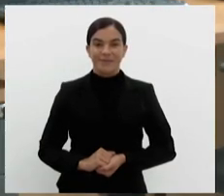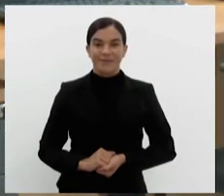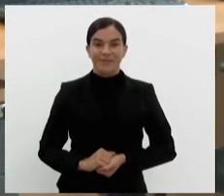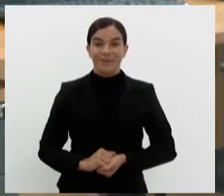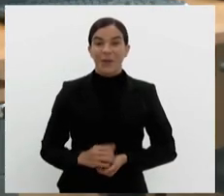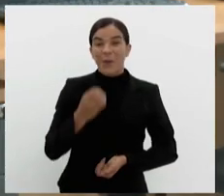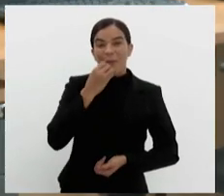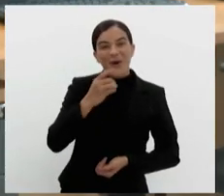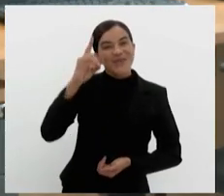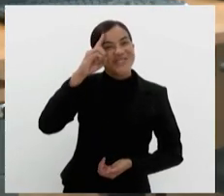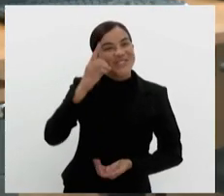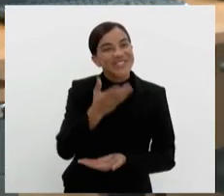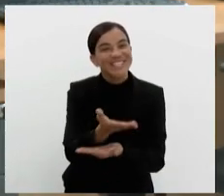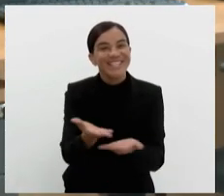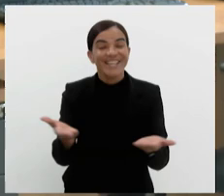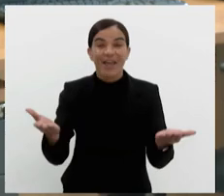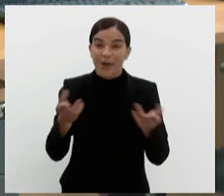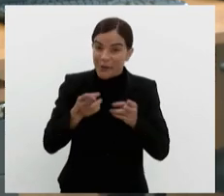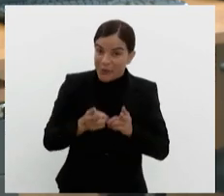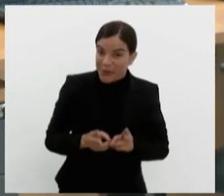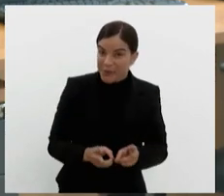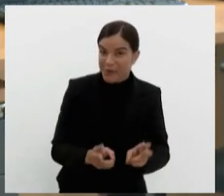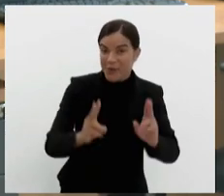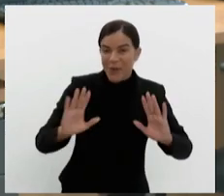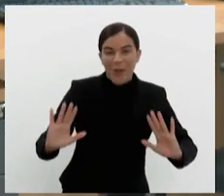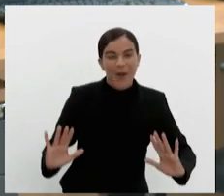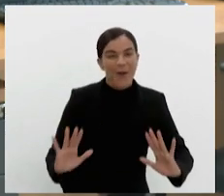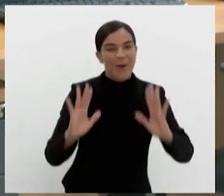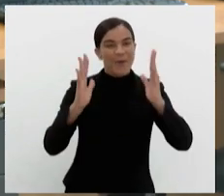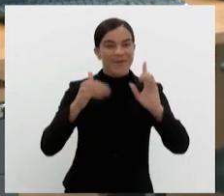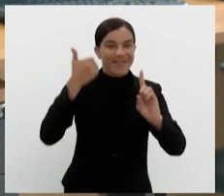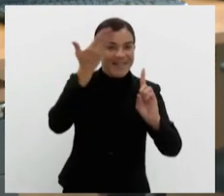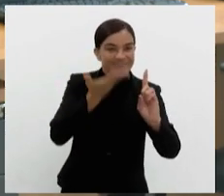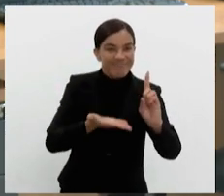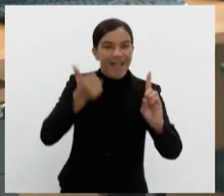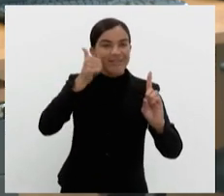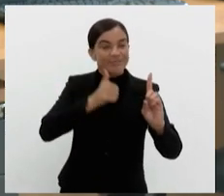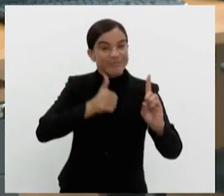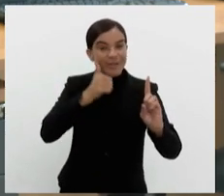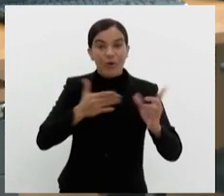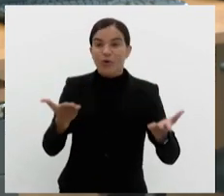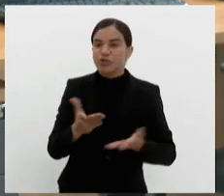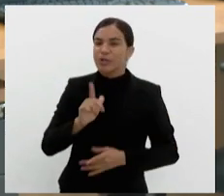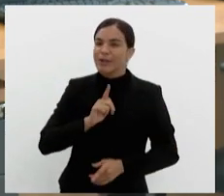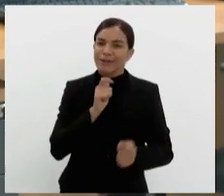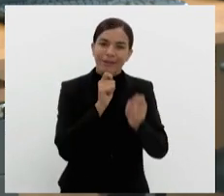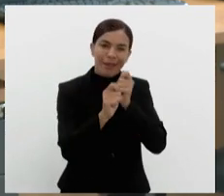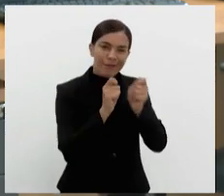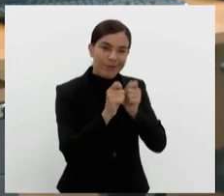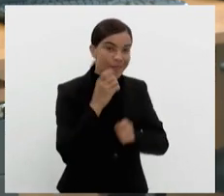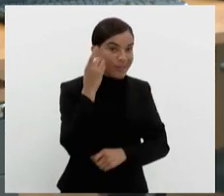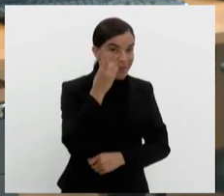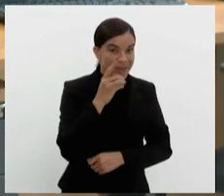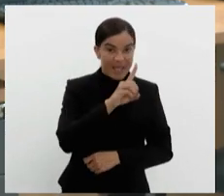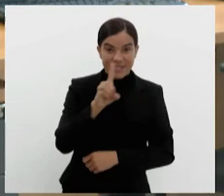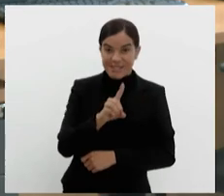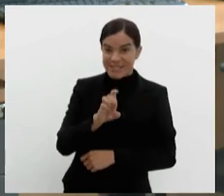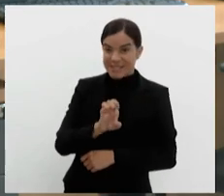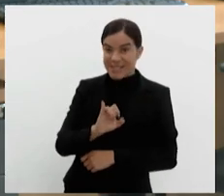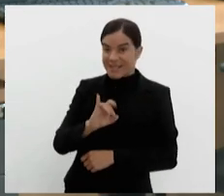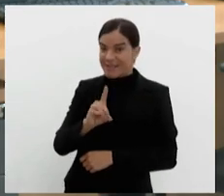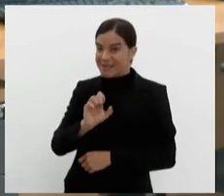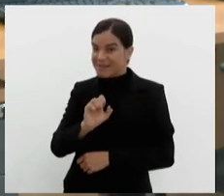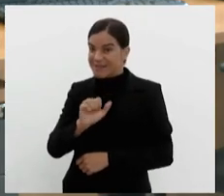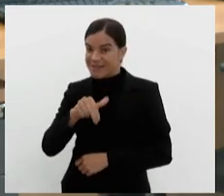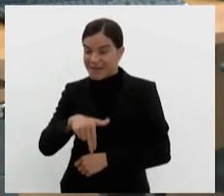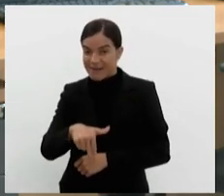Bom Dia! Continuando a nossa homenagem ao Mês das Mulheres, hoje nós teremos entrevistas com as deputadas Zeidã, Tia